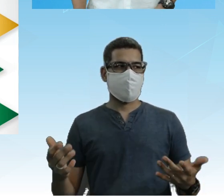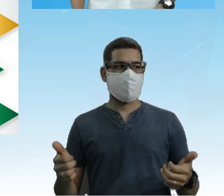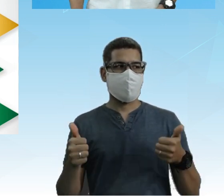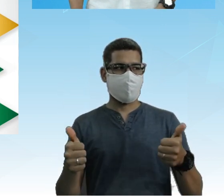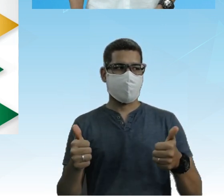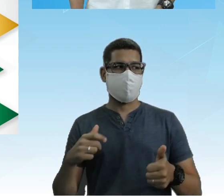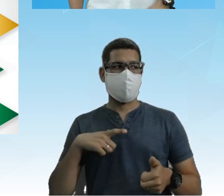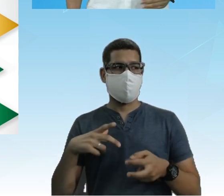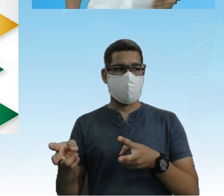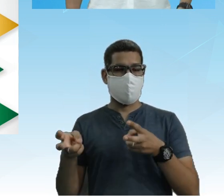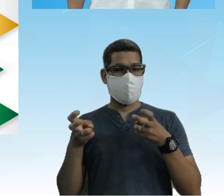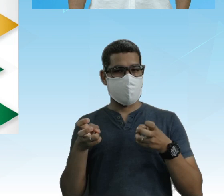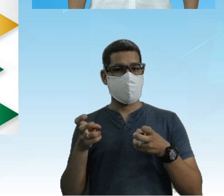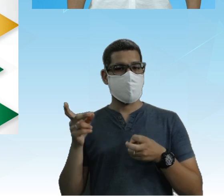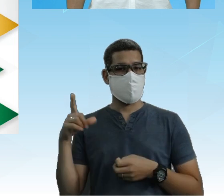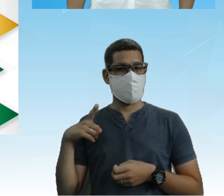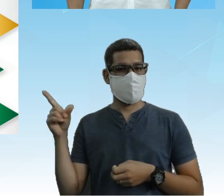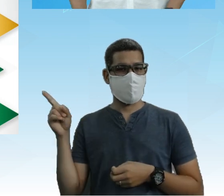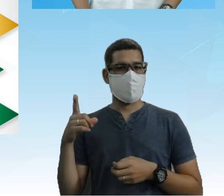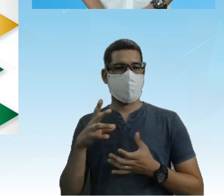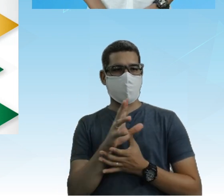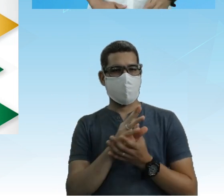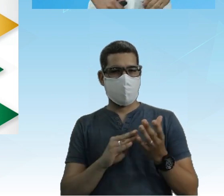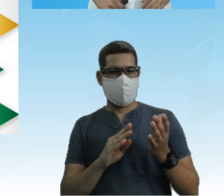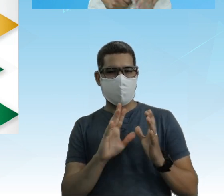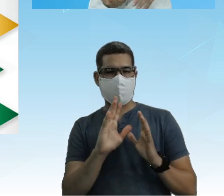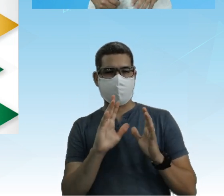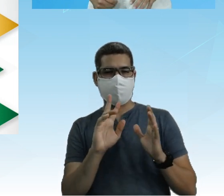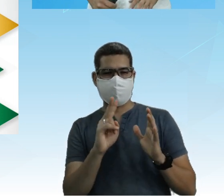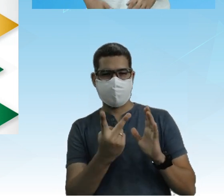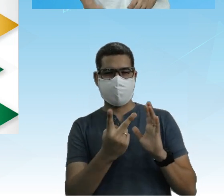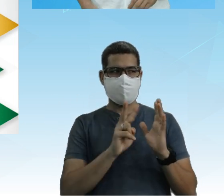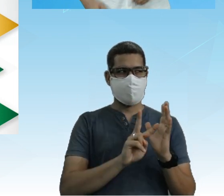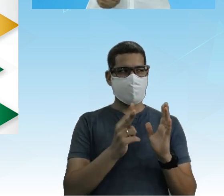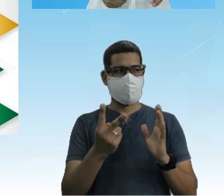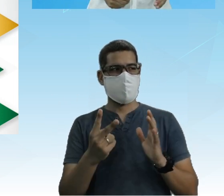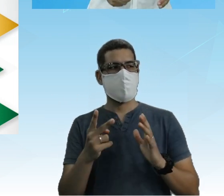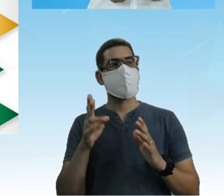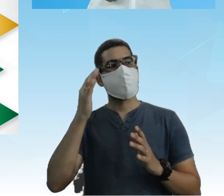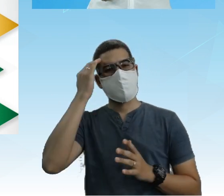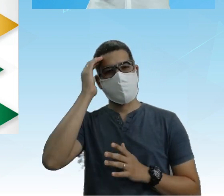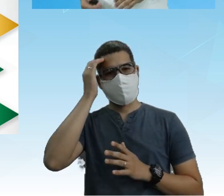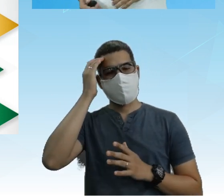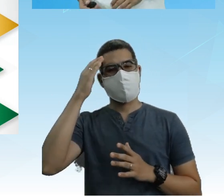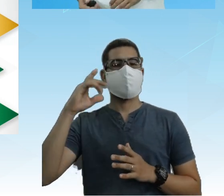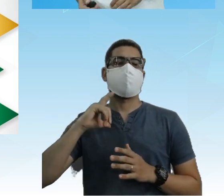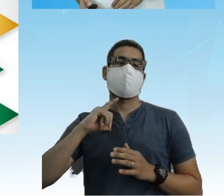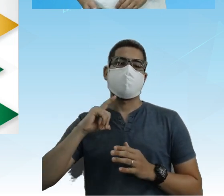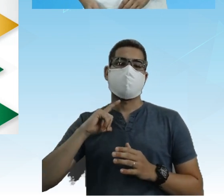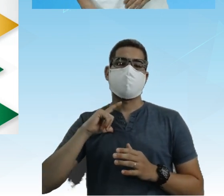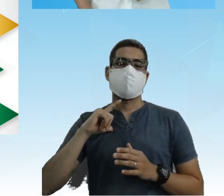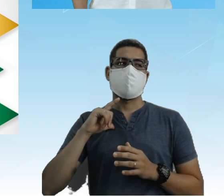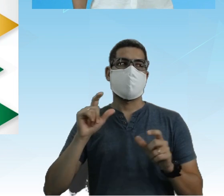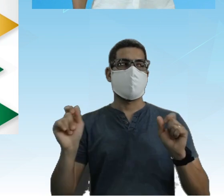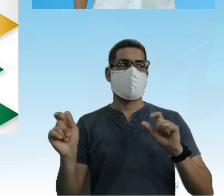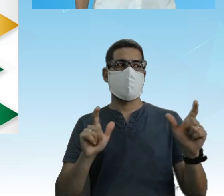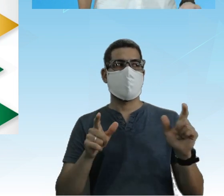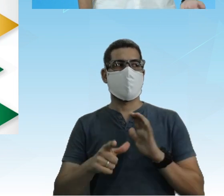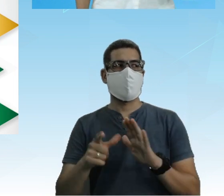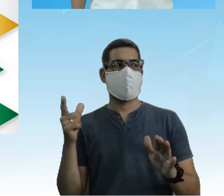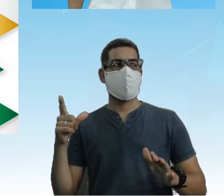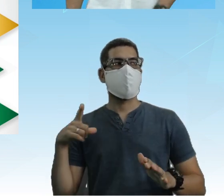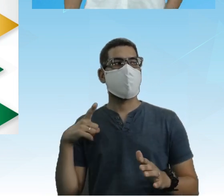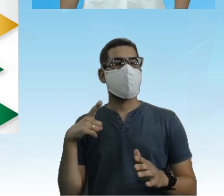Percebeu o que é Essa reflexão? Então Agora você entendeu O que acabamos de fazer No slide anterior Foi uma